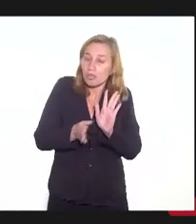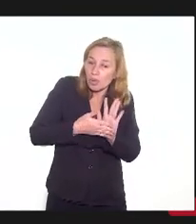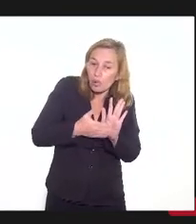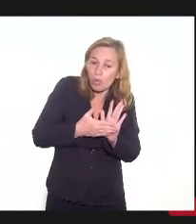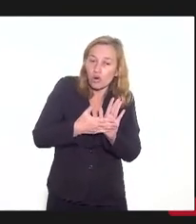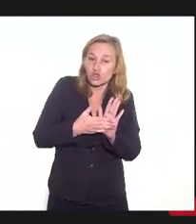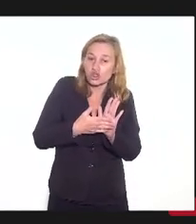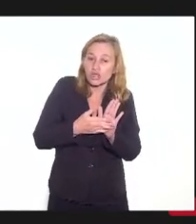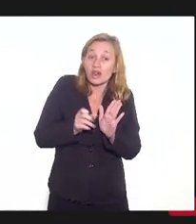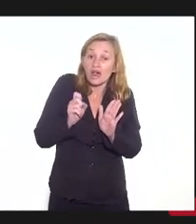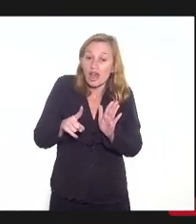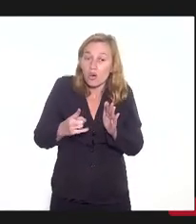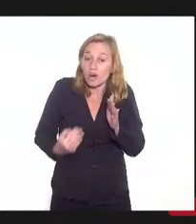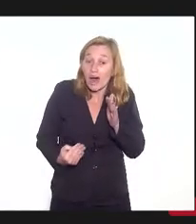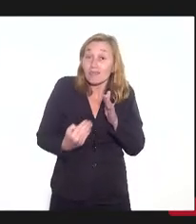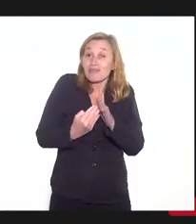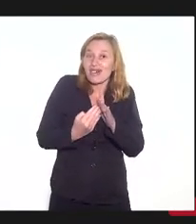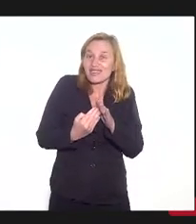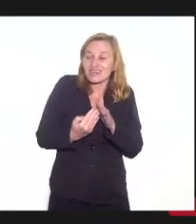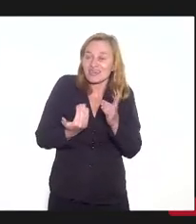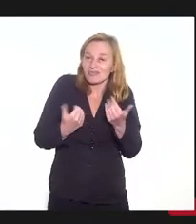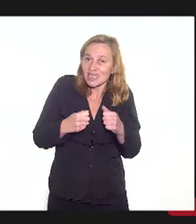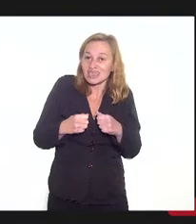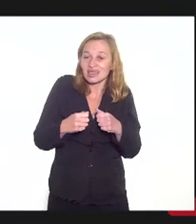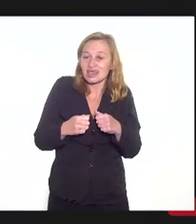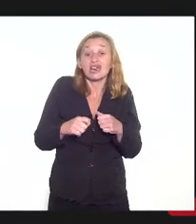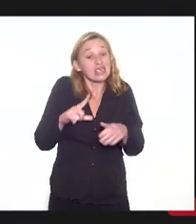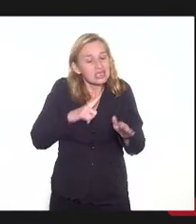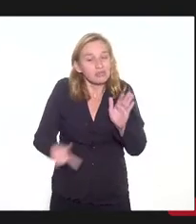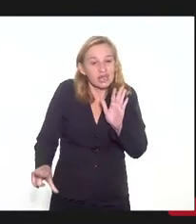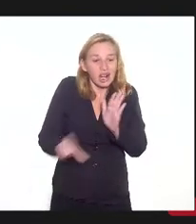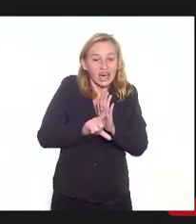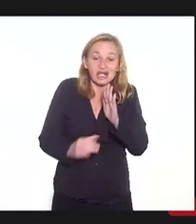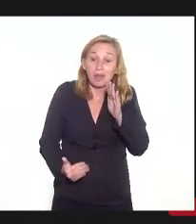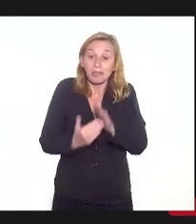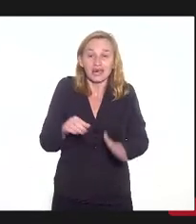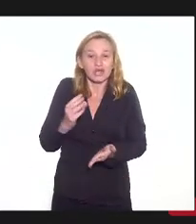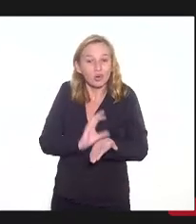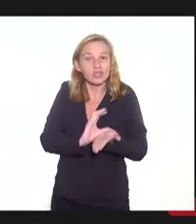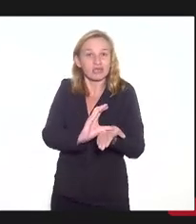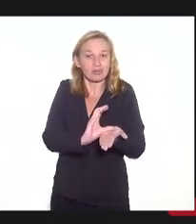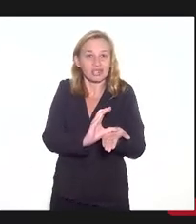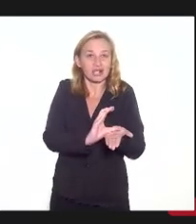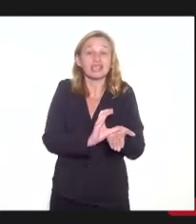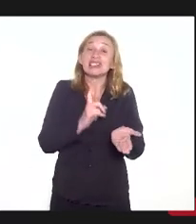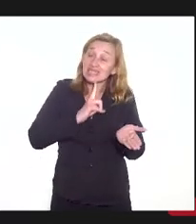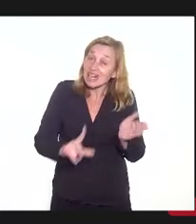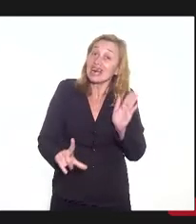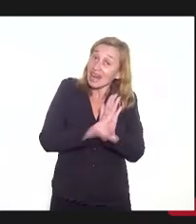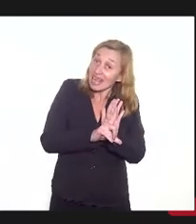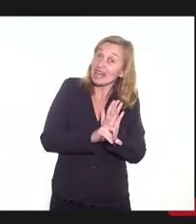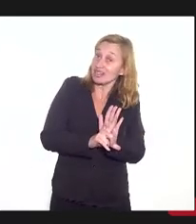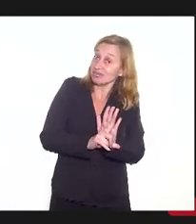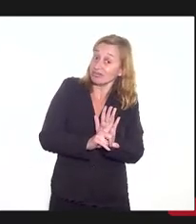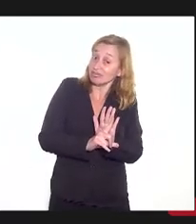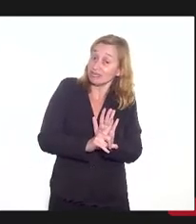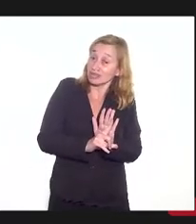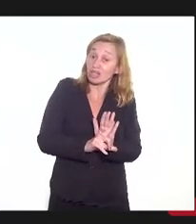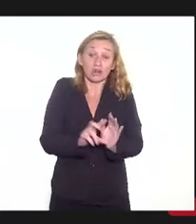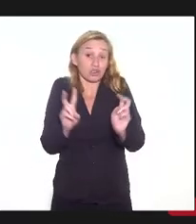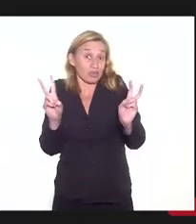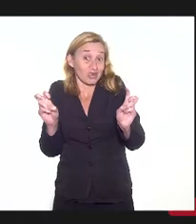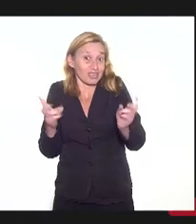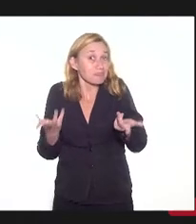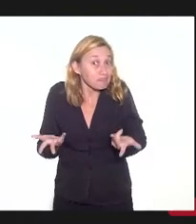revelia das metas. E nós temos a lei das metas orçamentárias para esse incentivo. Tem lei específica sobre esse